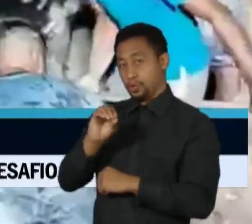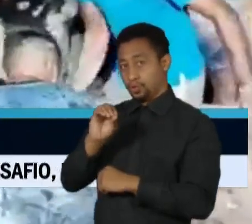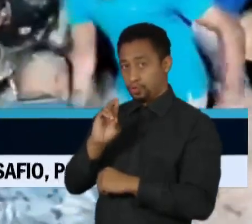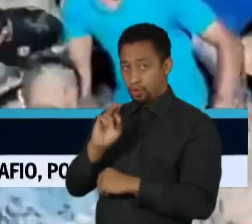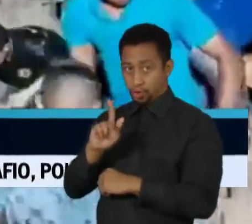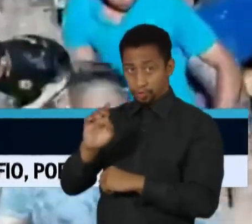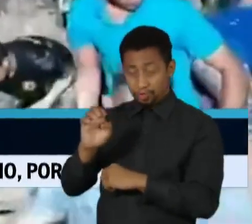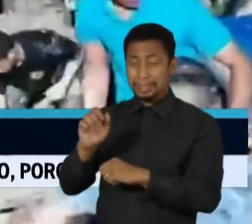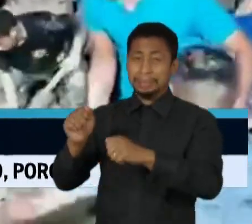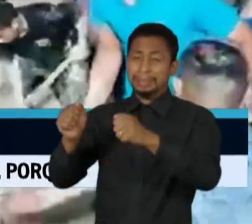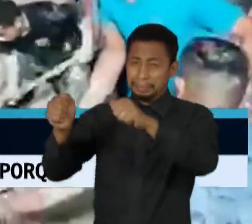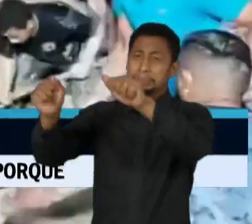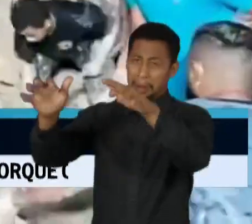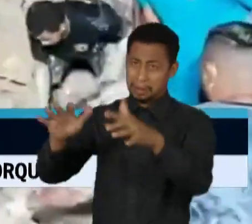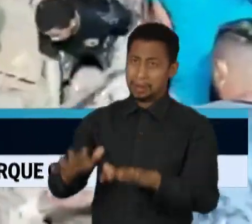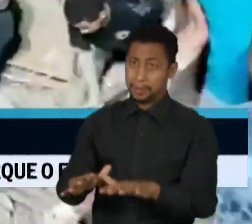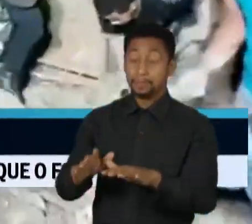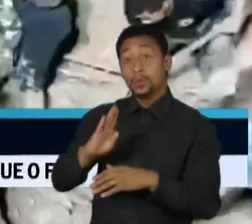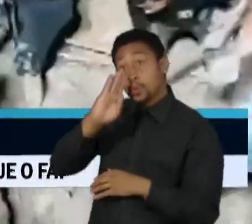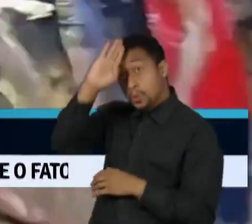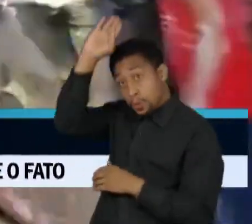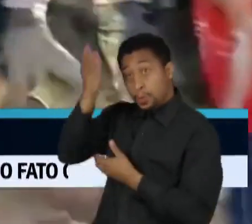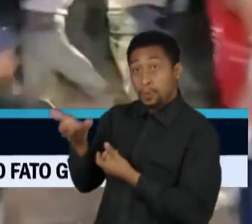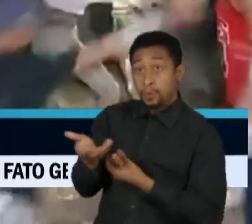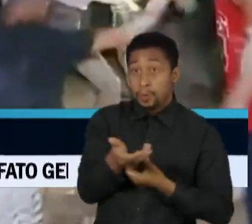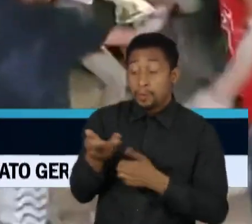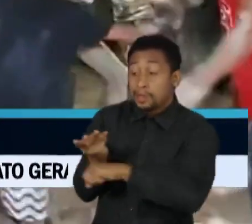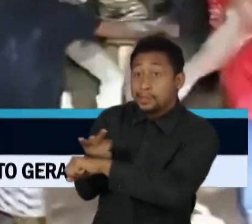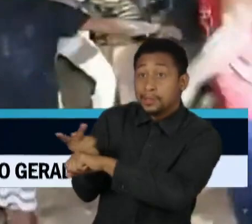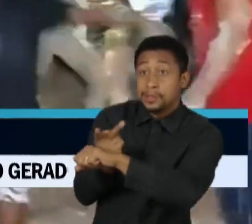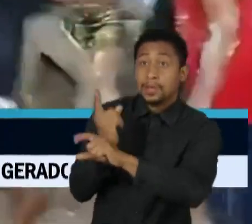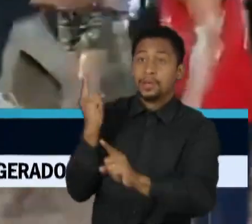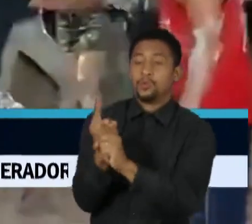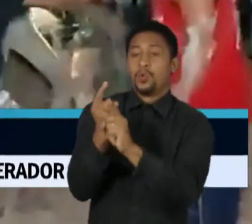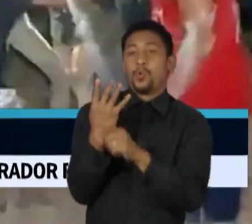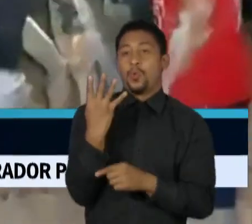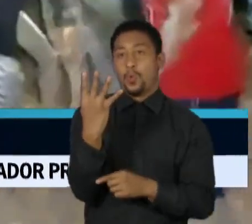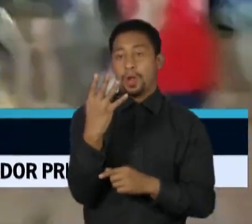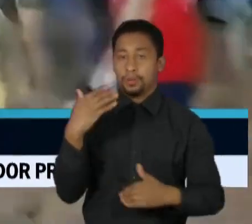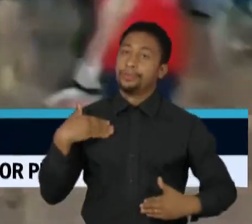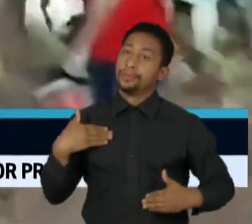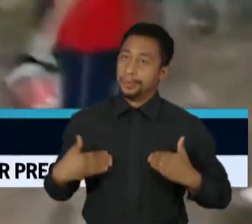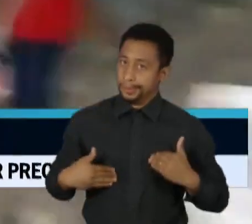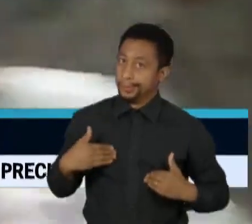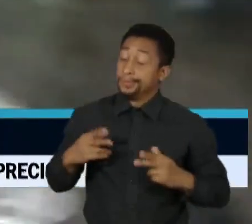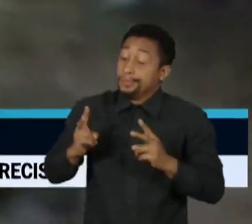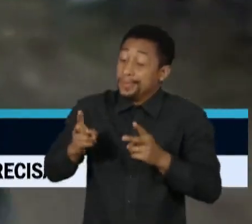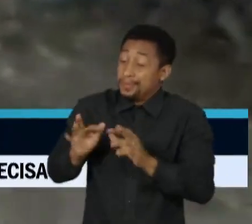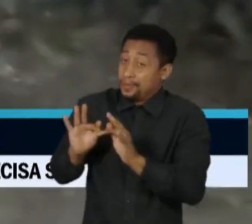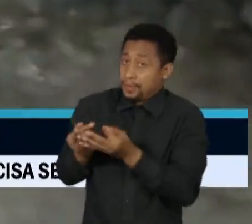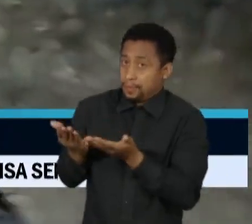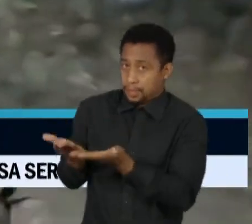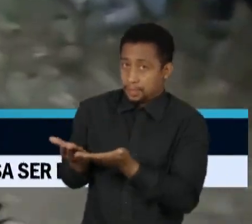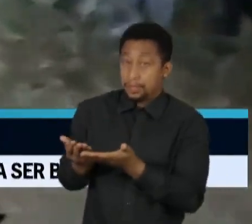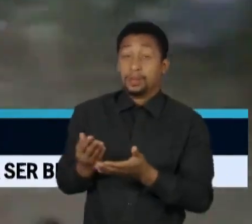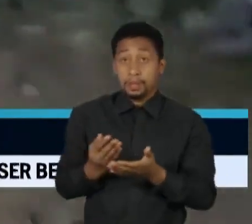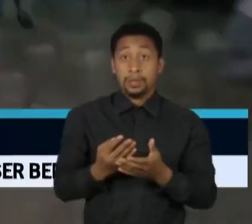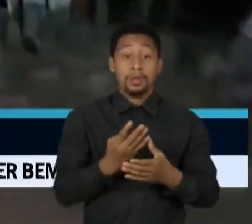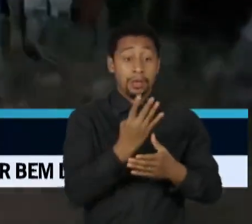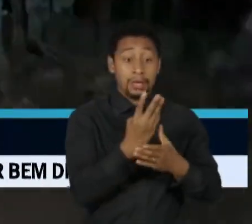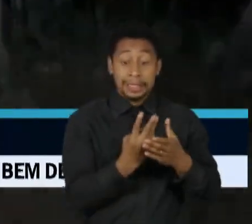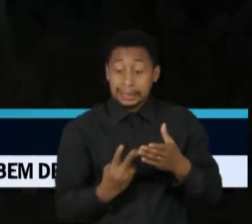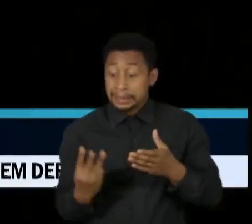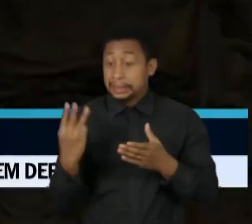Durante as buscas, os bombeiros encontraram oito corpos, quatro da mesma família. Três pessoas foram resgatadas com vida e